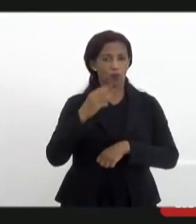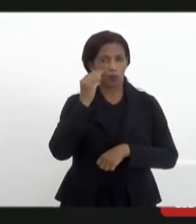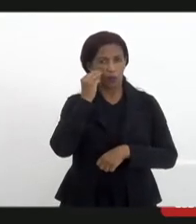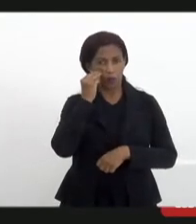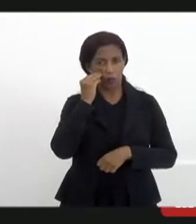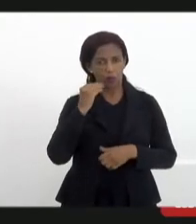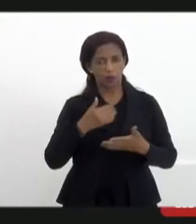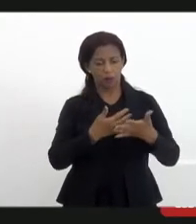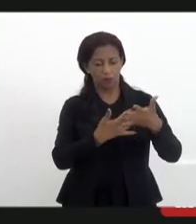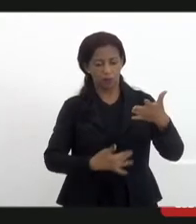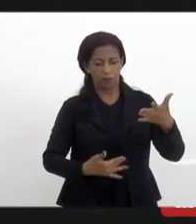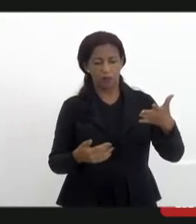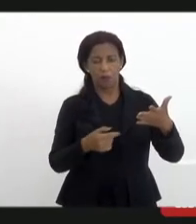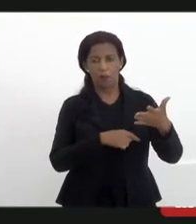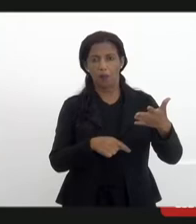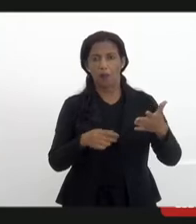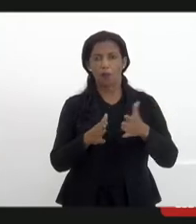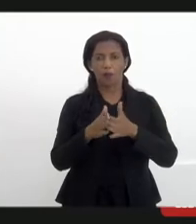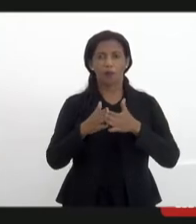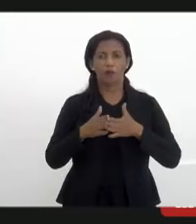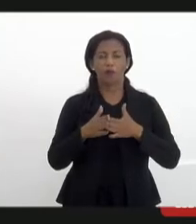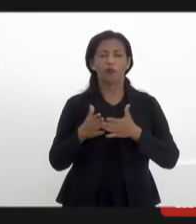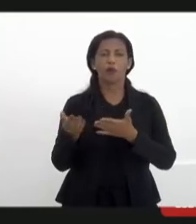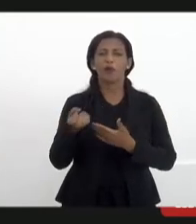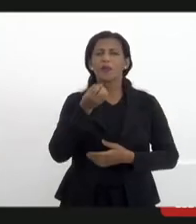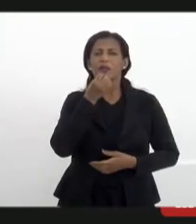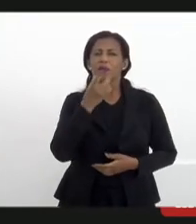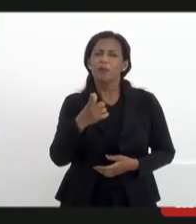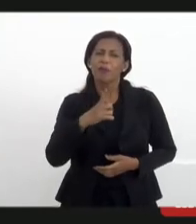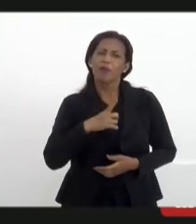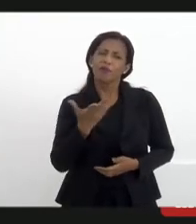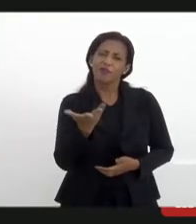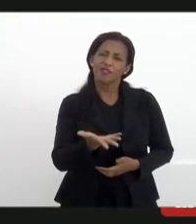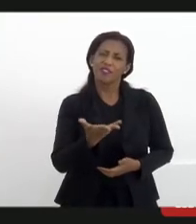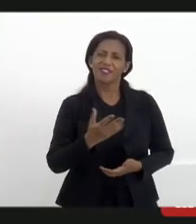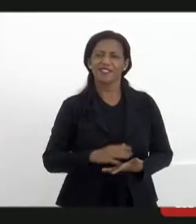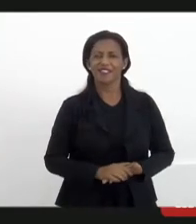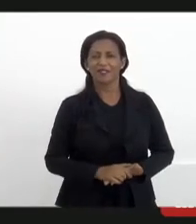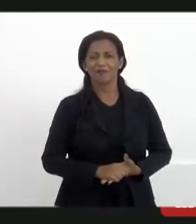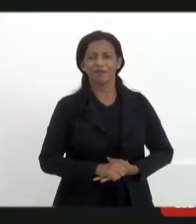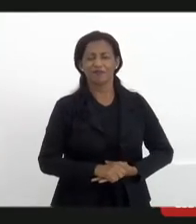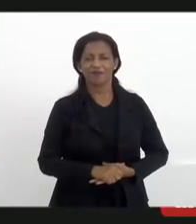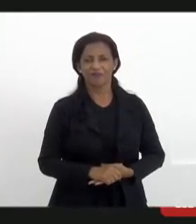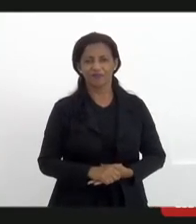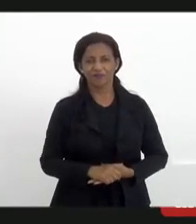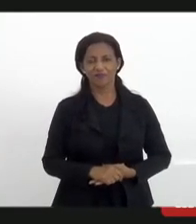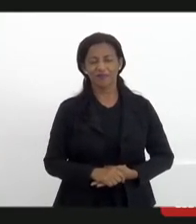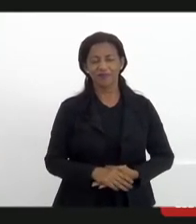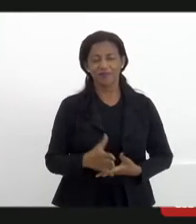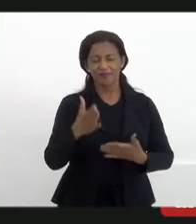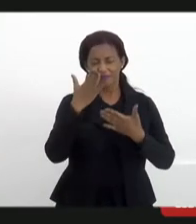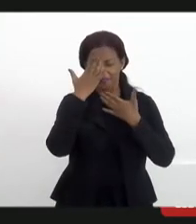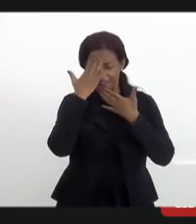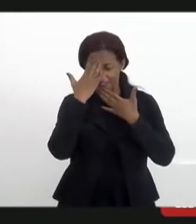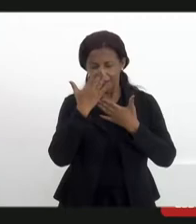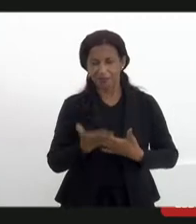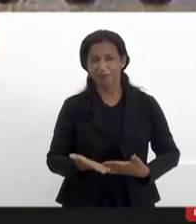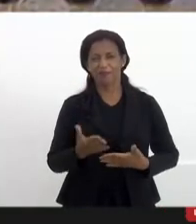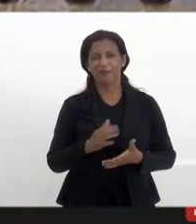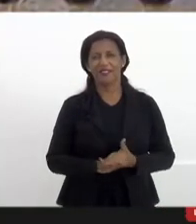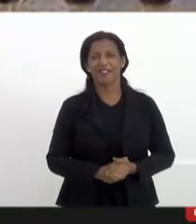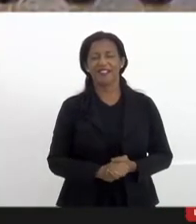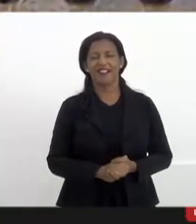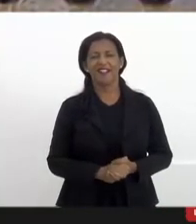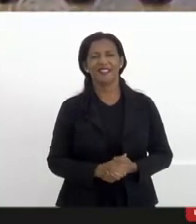chat por gentileza Mônica você tem a palavra que bom ter você conosco aqui Mônica Obrigada Valdeque eu ia até franquear a palavra ao